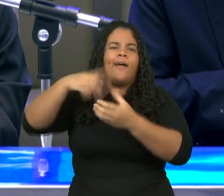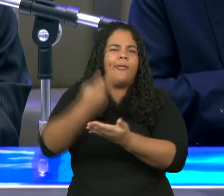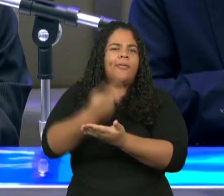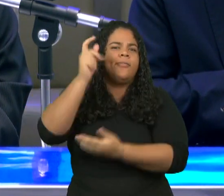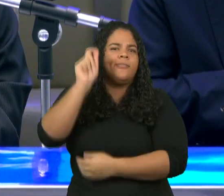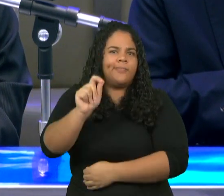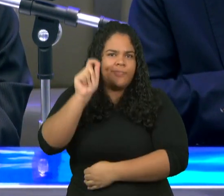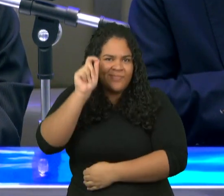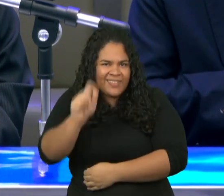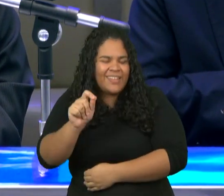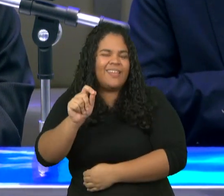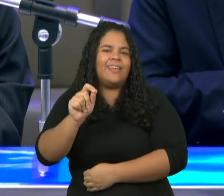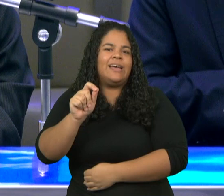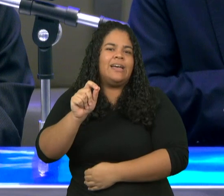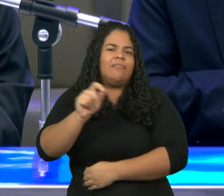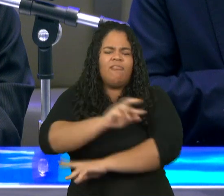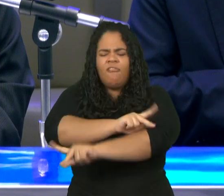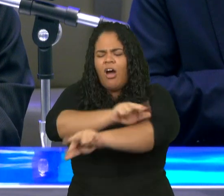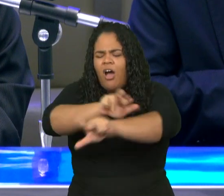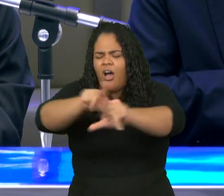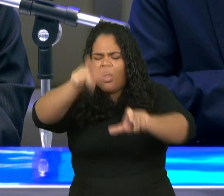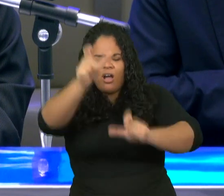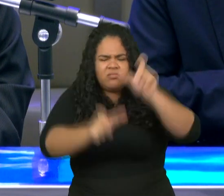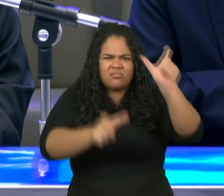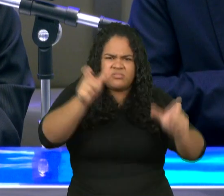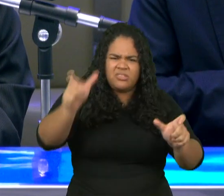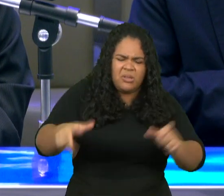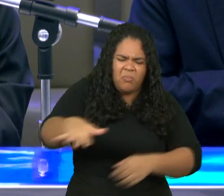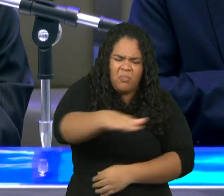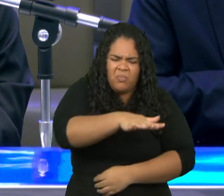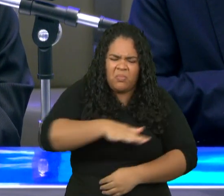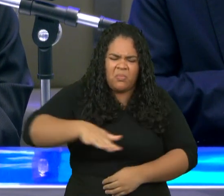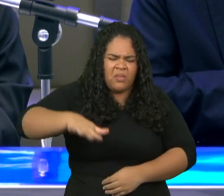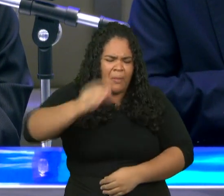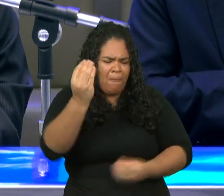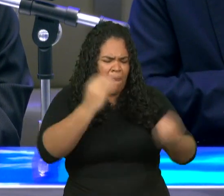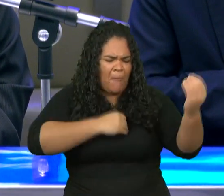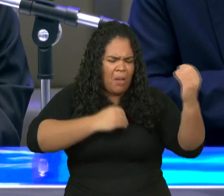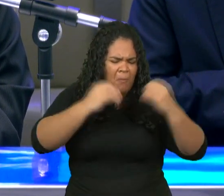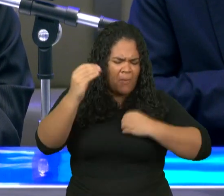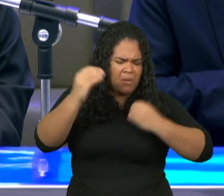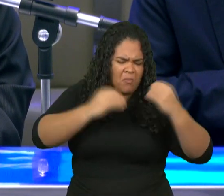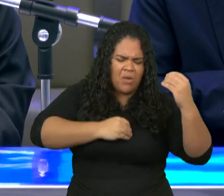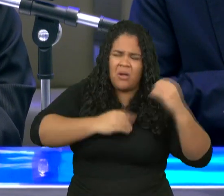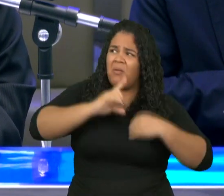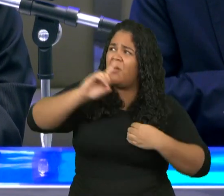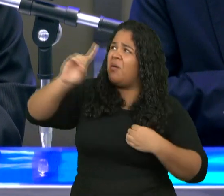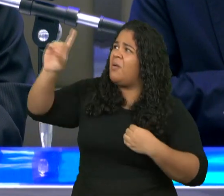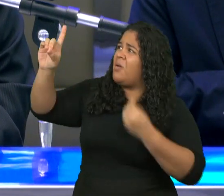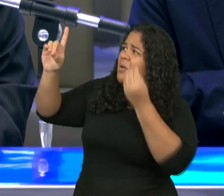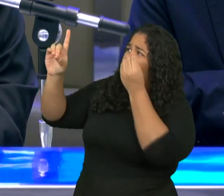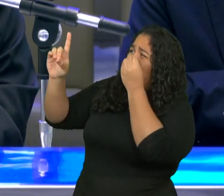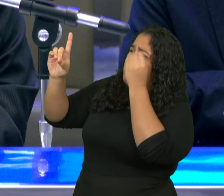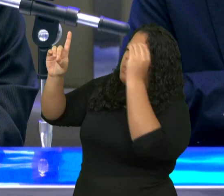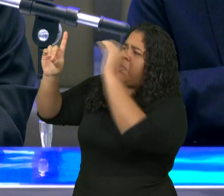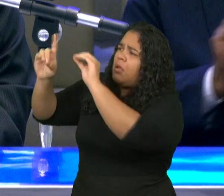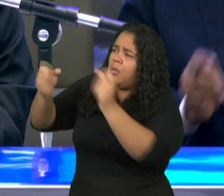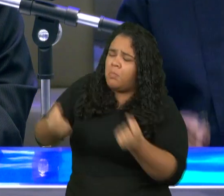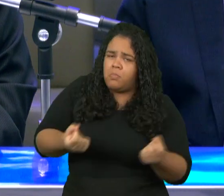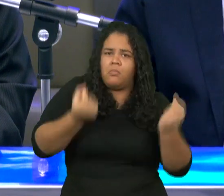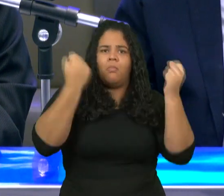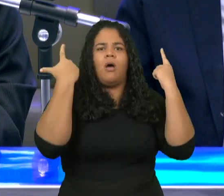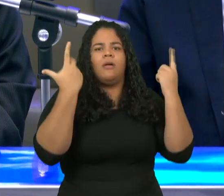escarnecedores que andariam segundo as suas ímpias concupiscências. Estes são os que